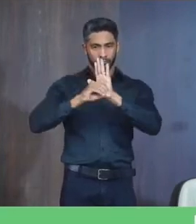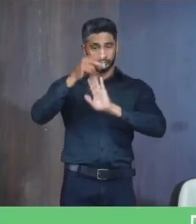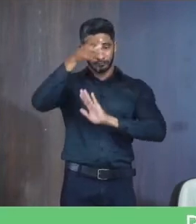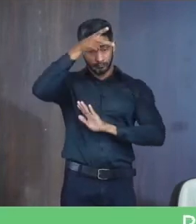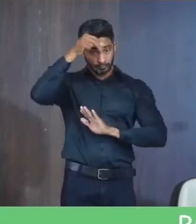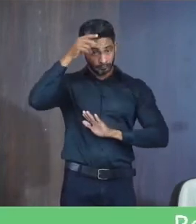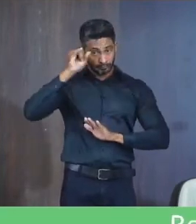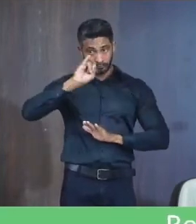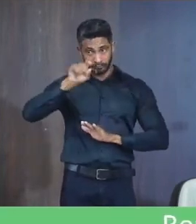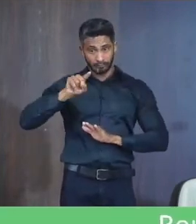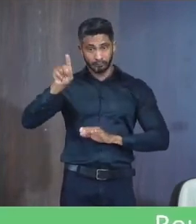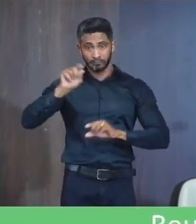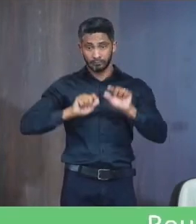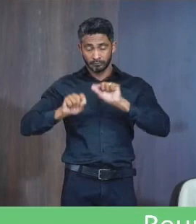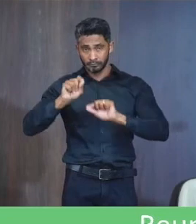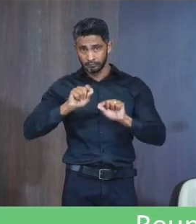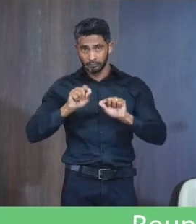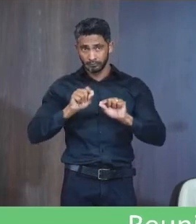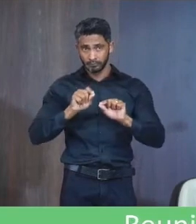Dos pavos aparecidos Mentes